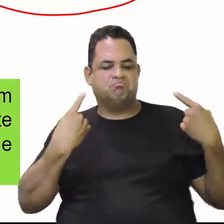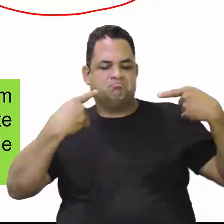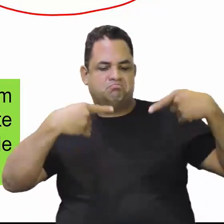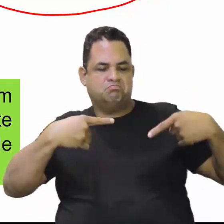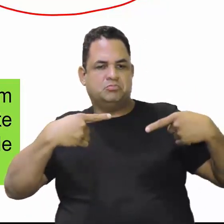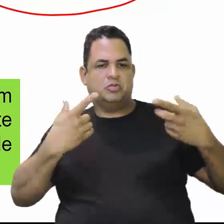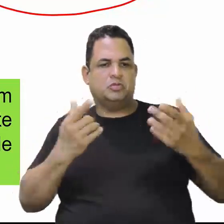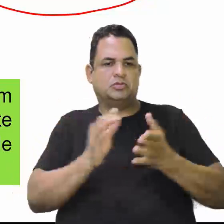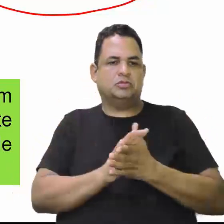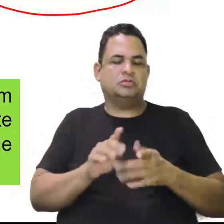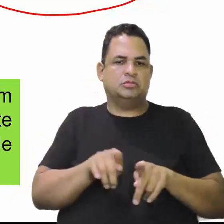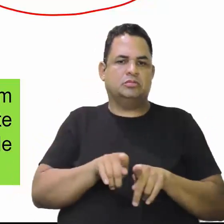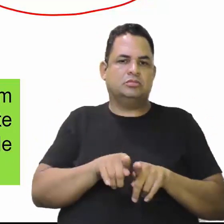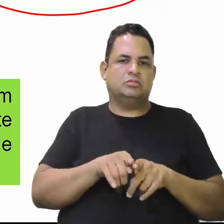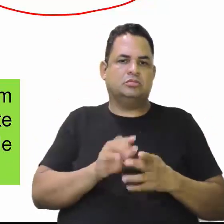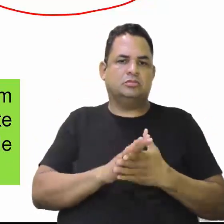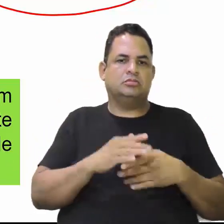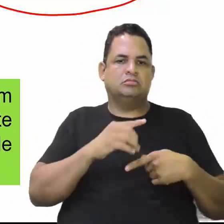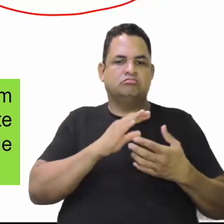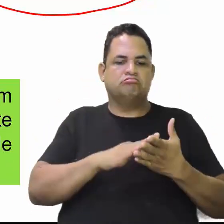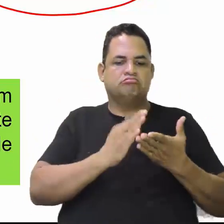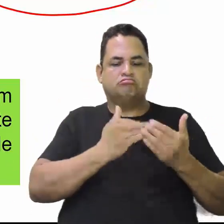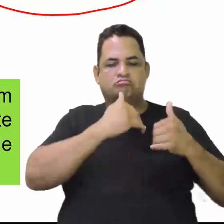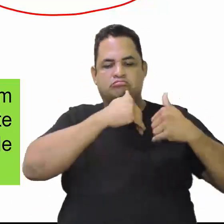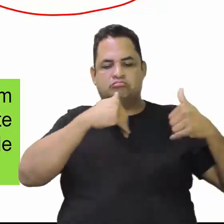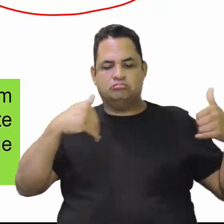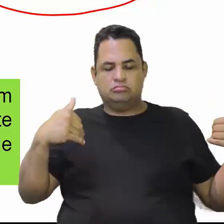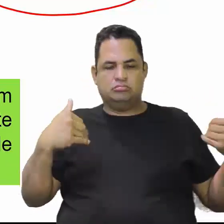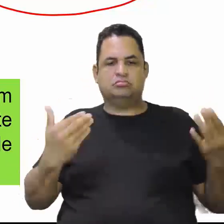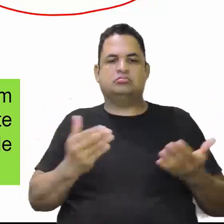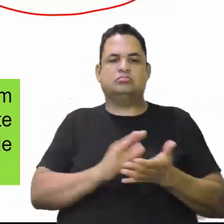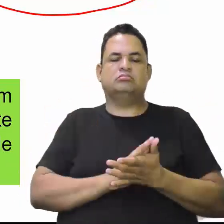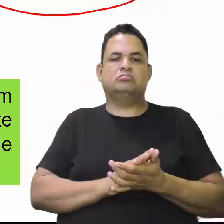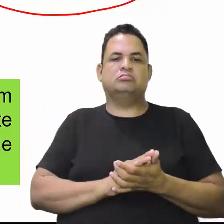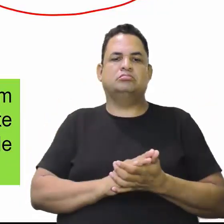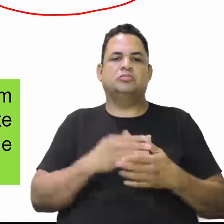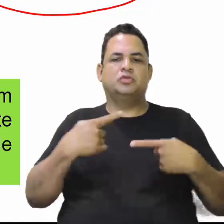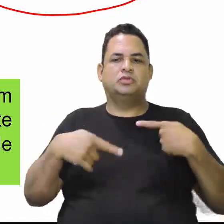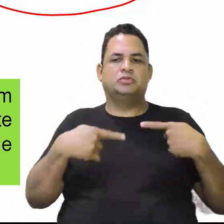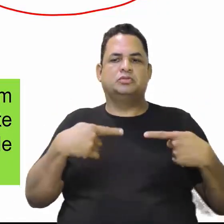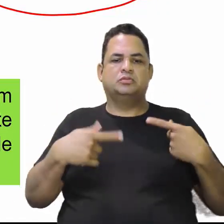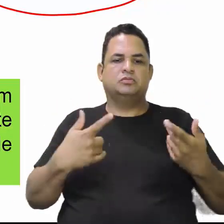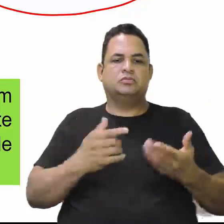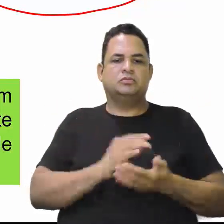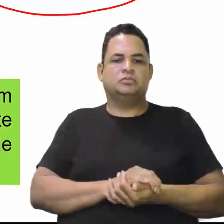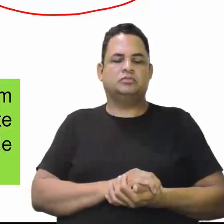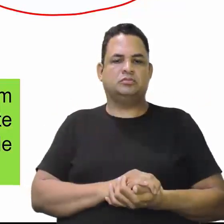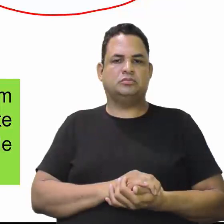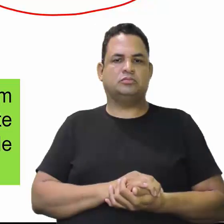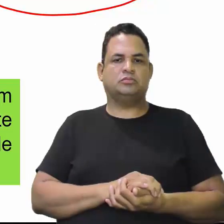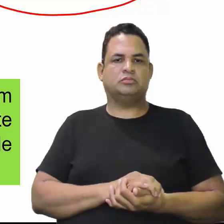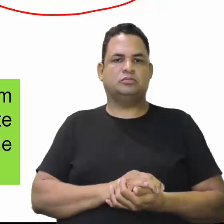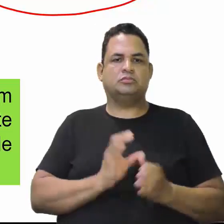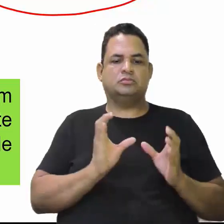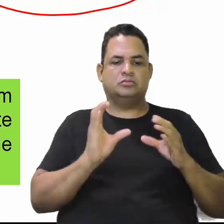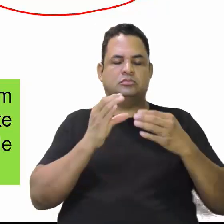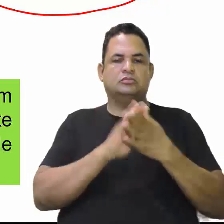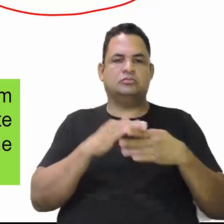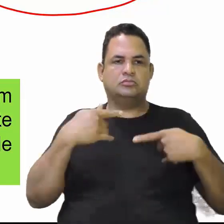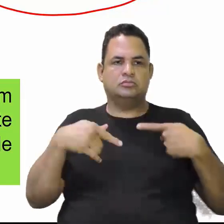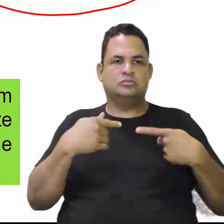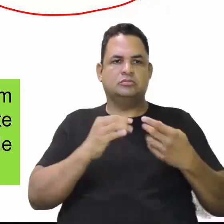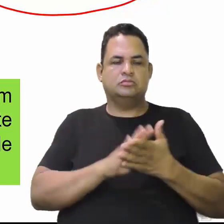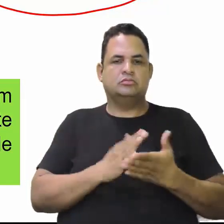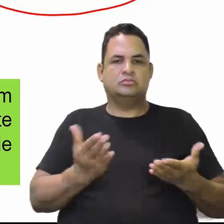Renato Medeiros também era aliado dele e depois se torna inimigo político. Esse daí eram os grupos políticos que